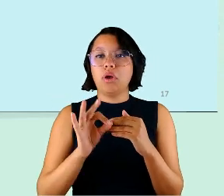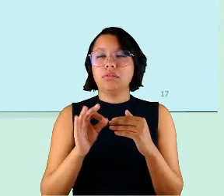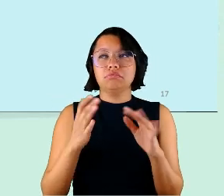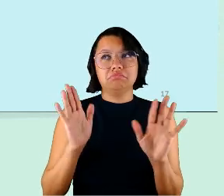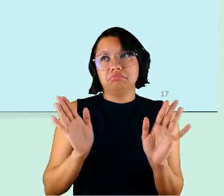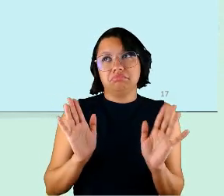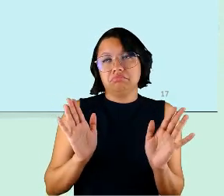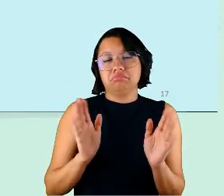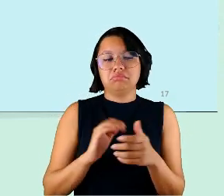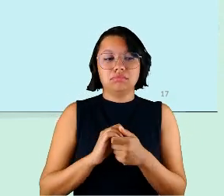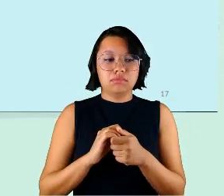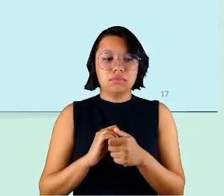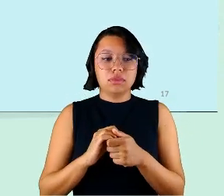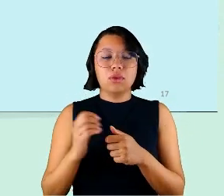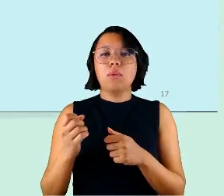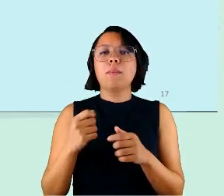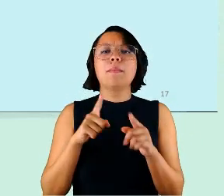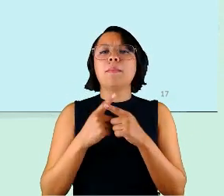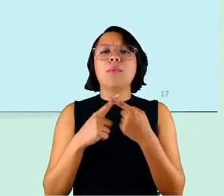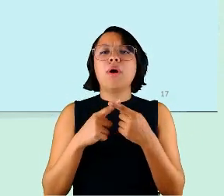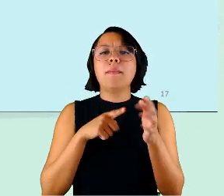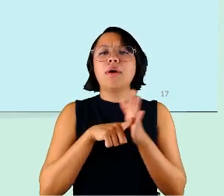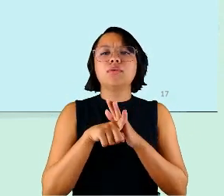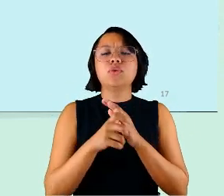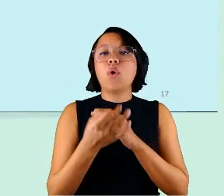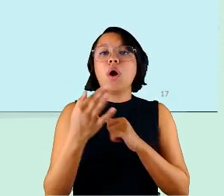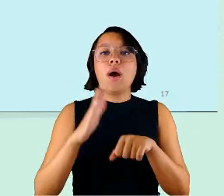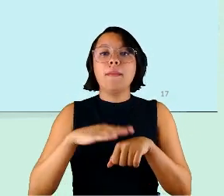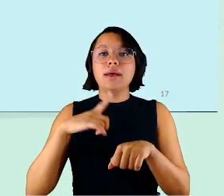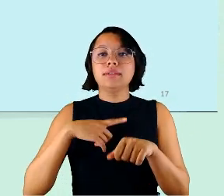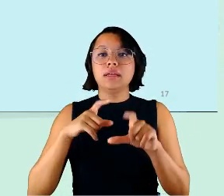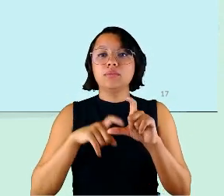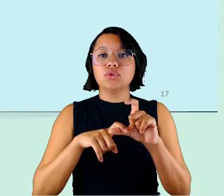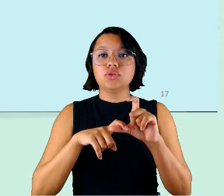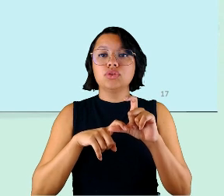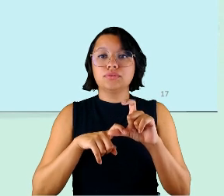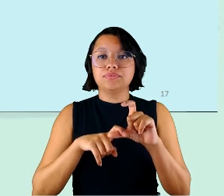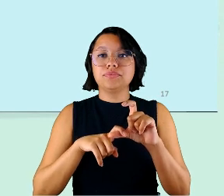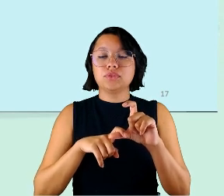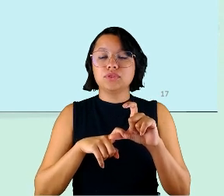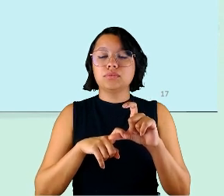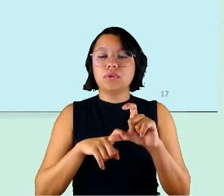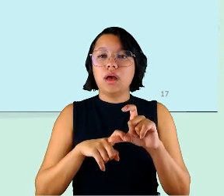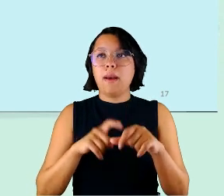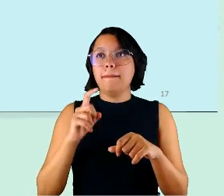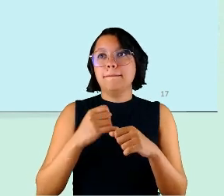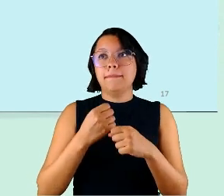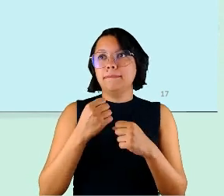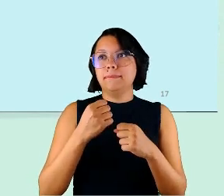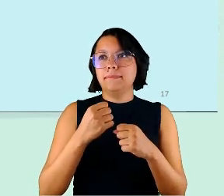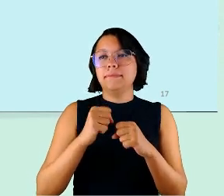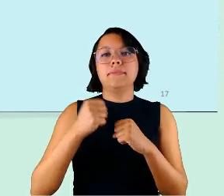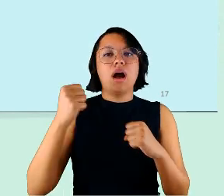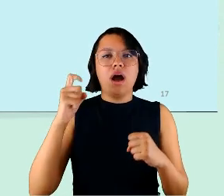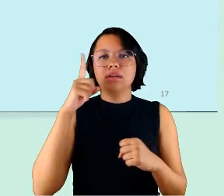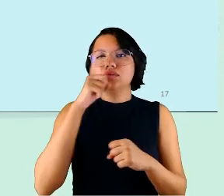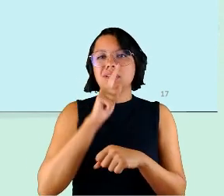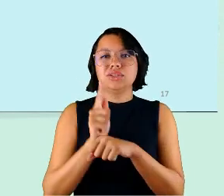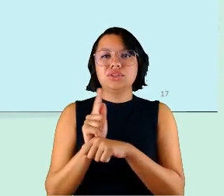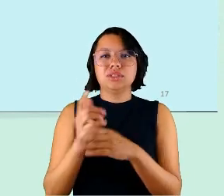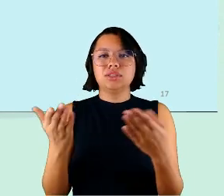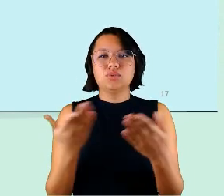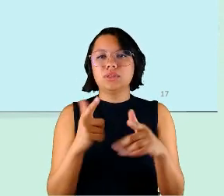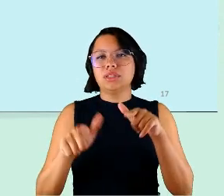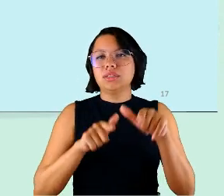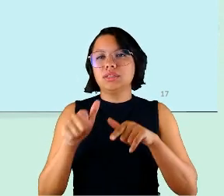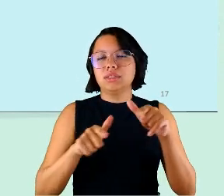quanto mais a gente tem interdependência maior a dificuldade de gestão daquele trabalho e de